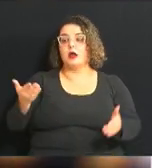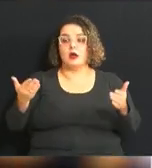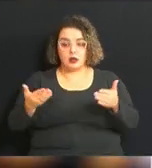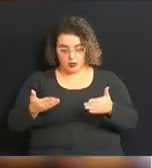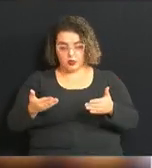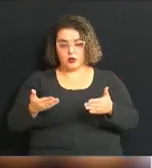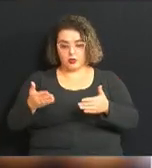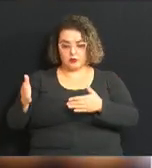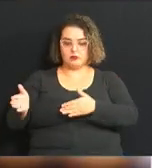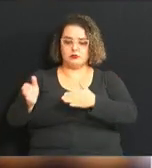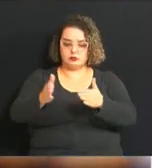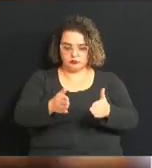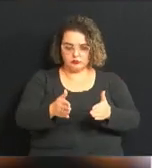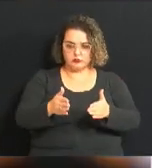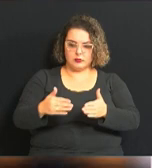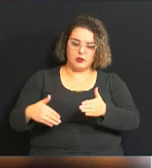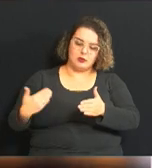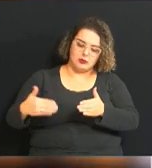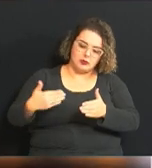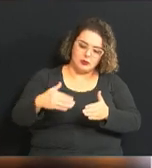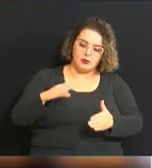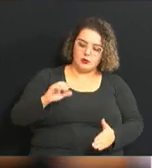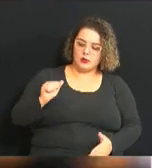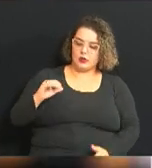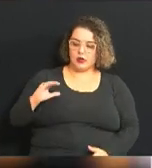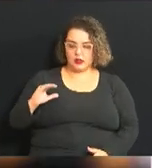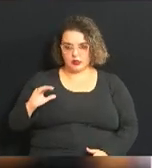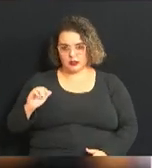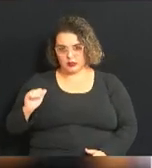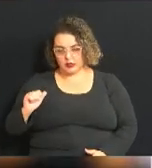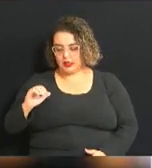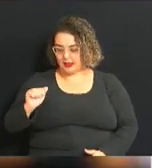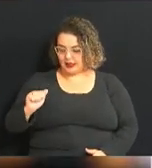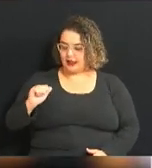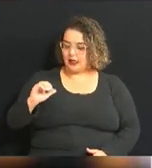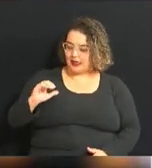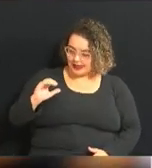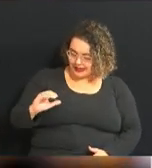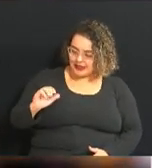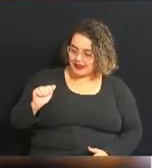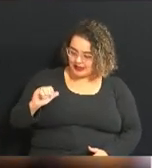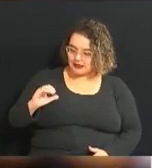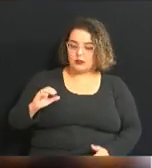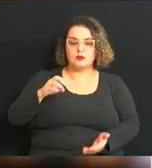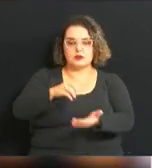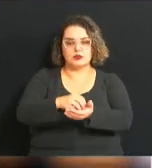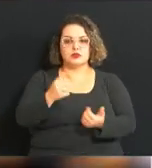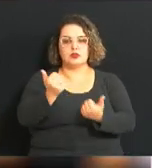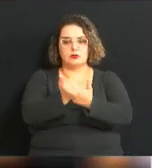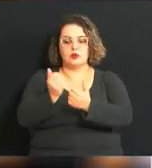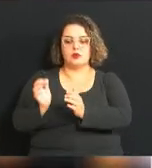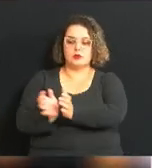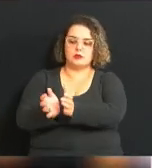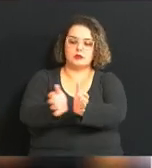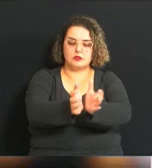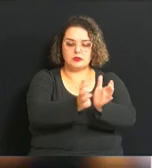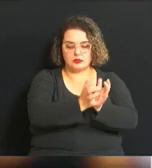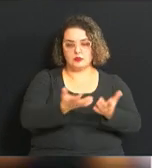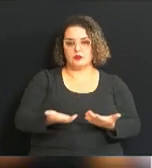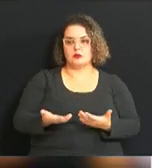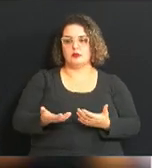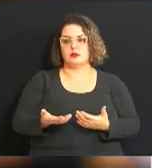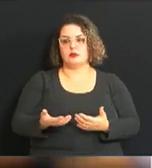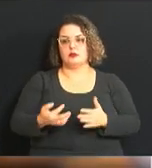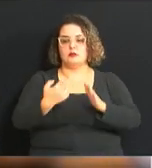direcionado para o CAC, que é o Centro de Apoio às Comissões, e vai mandar alguns para alguma